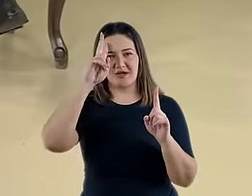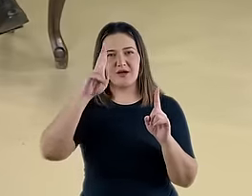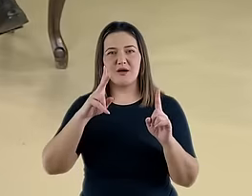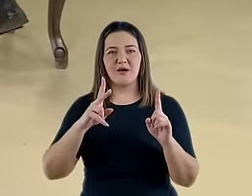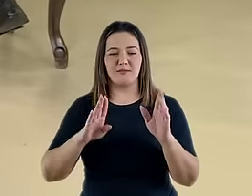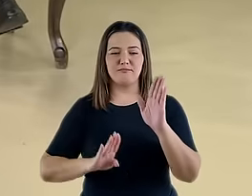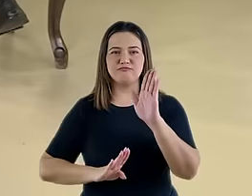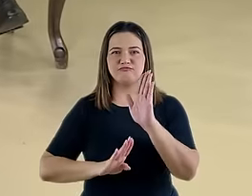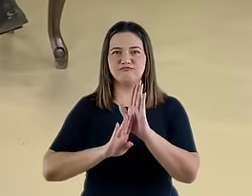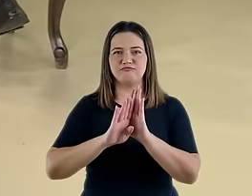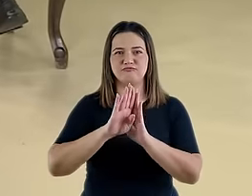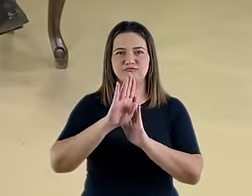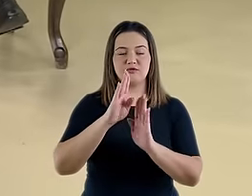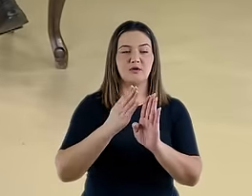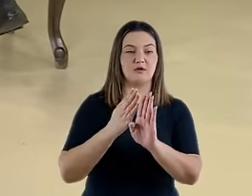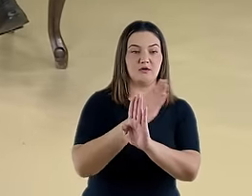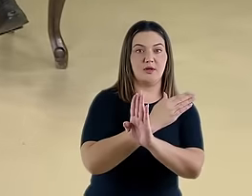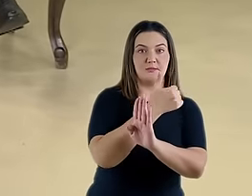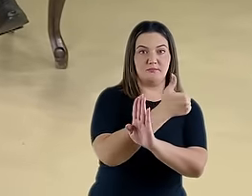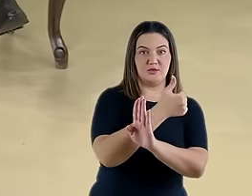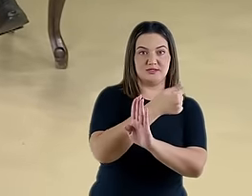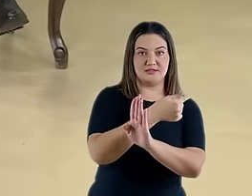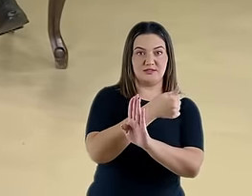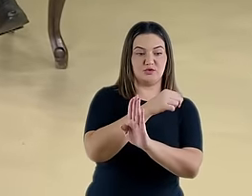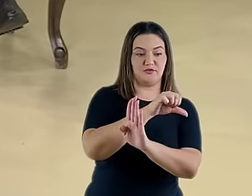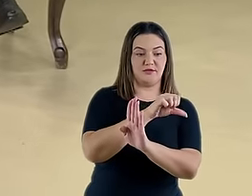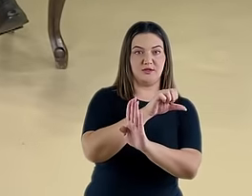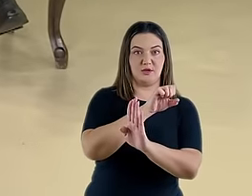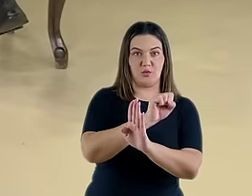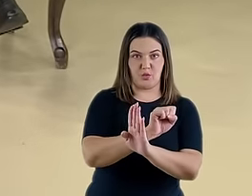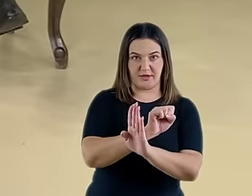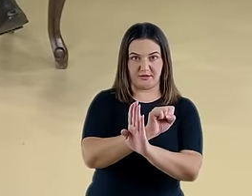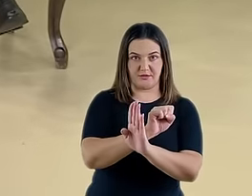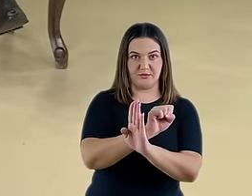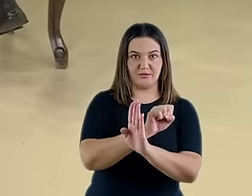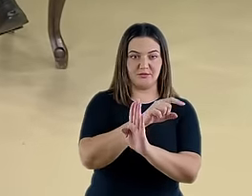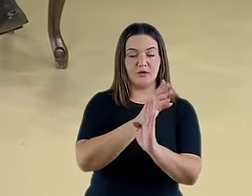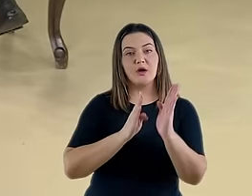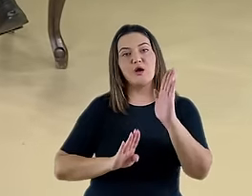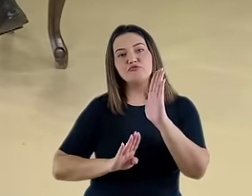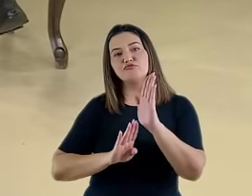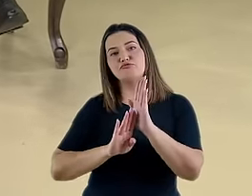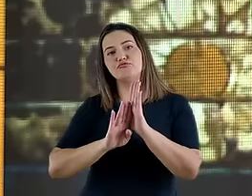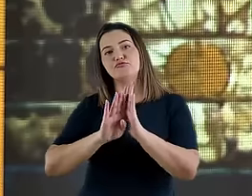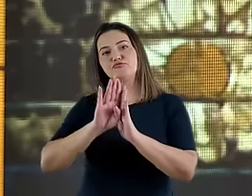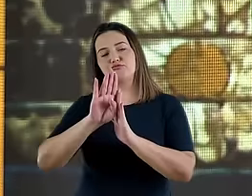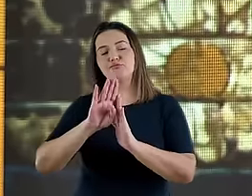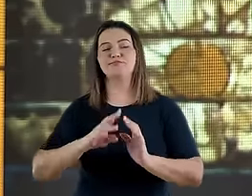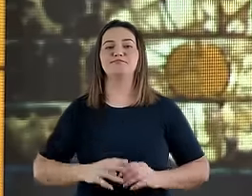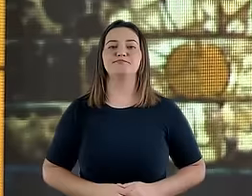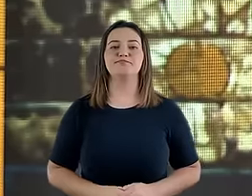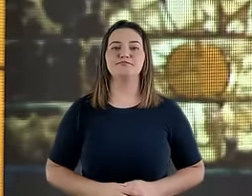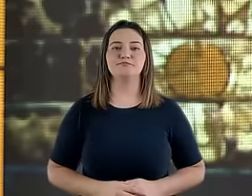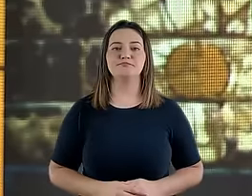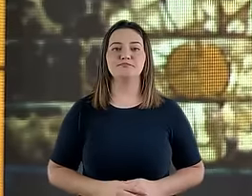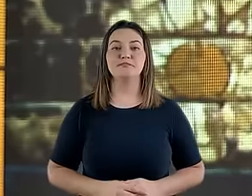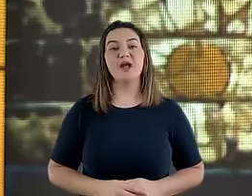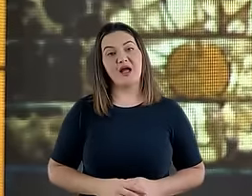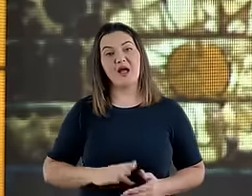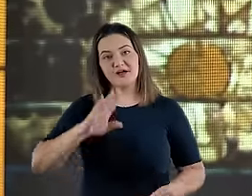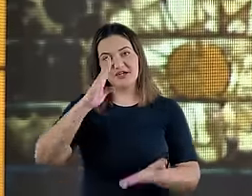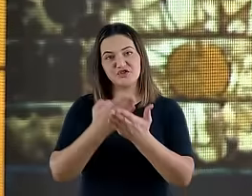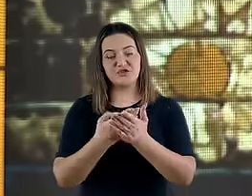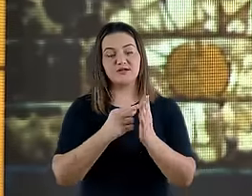antes de 1798, quando o papado teve um golpe no seu poder. Aí, para eles, dos